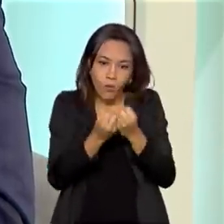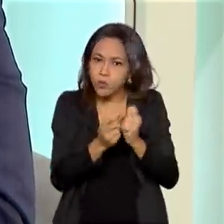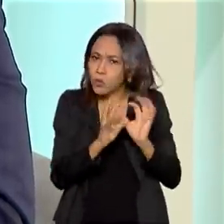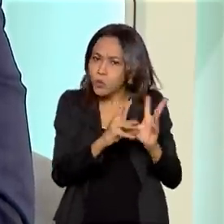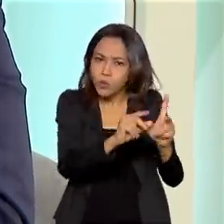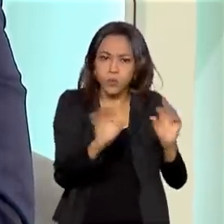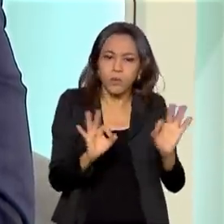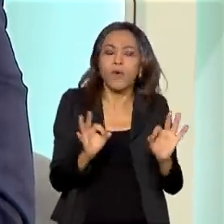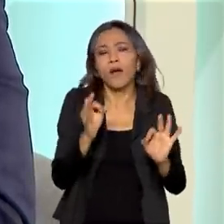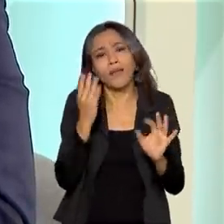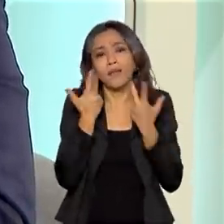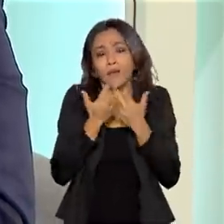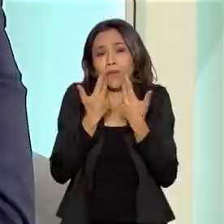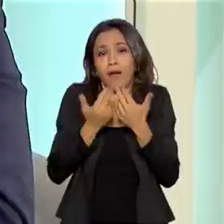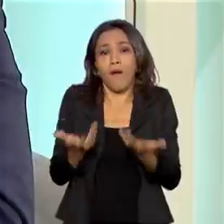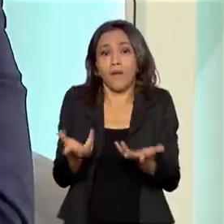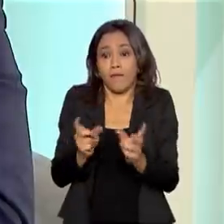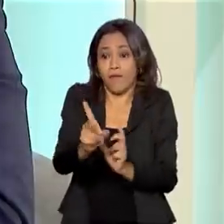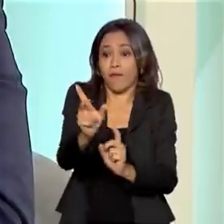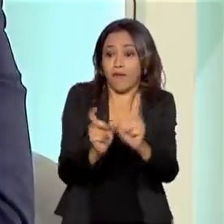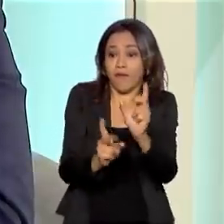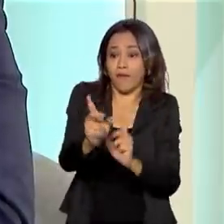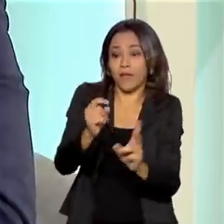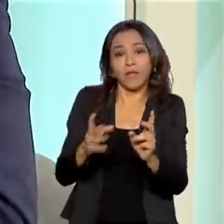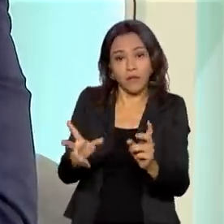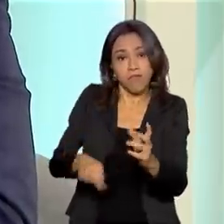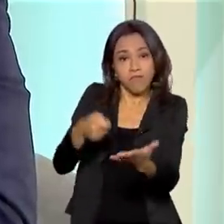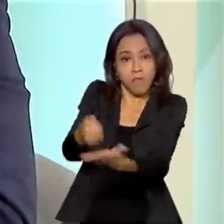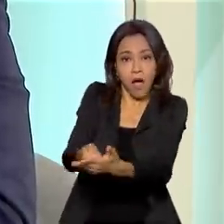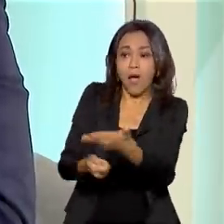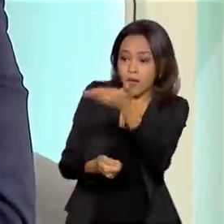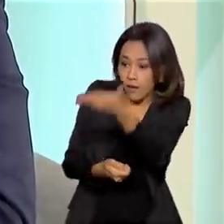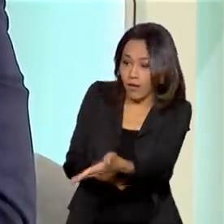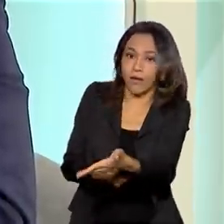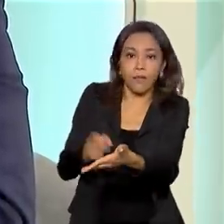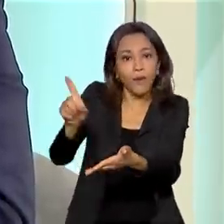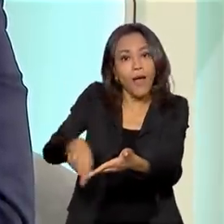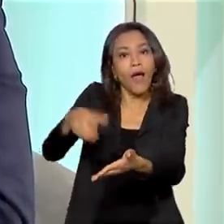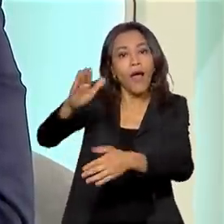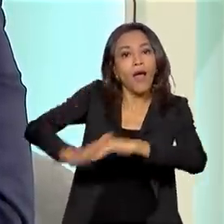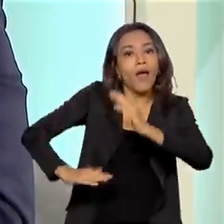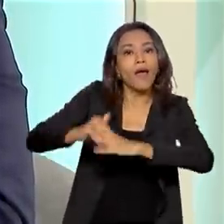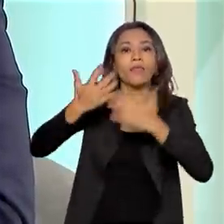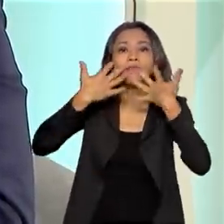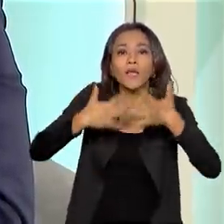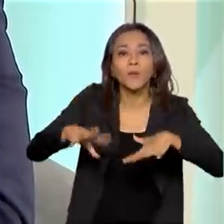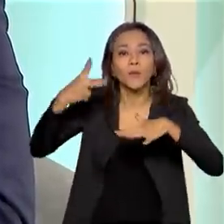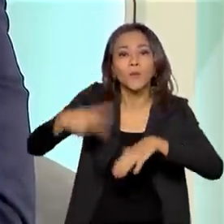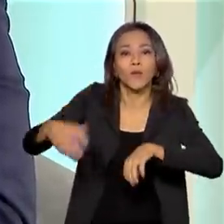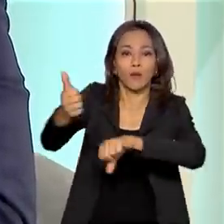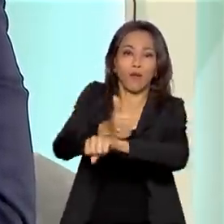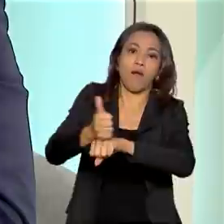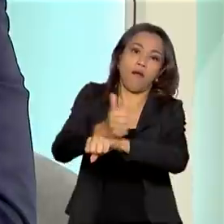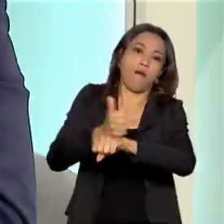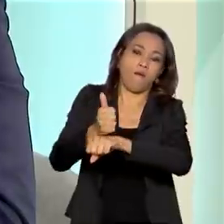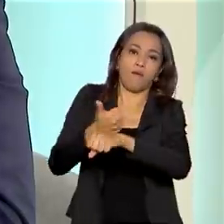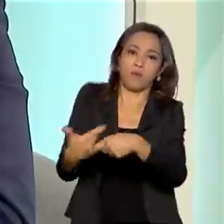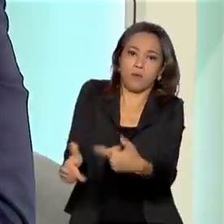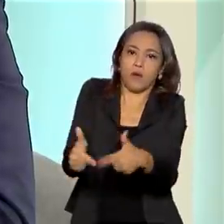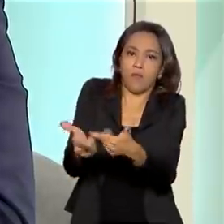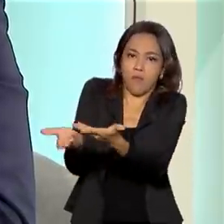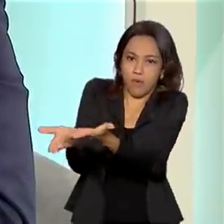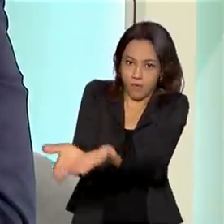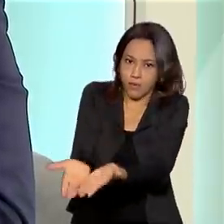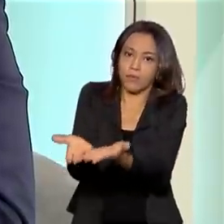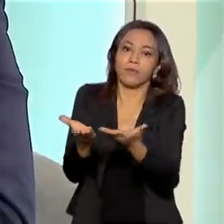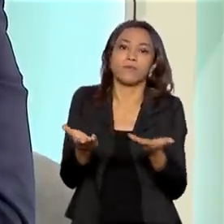bem que está no comércio, ele pague direitos autorais, porque faz parte daquele negócio. O investimento também tem